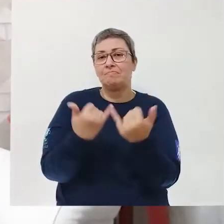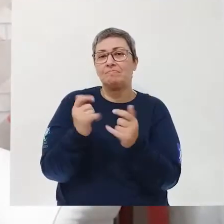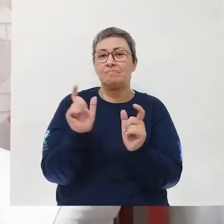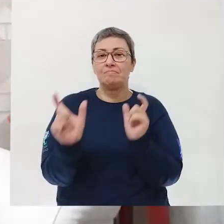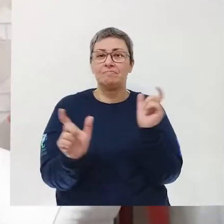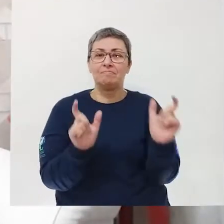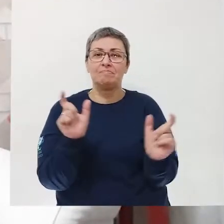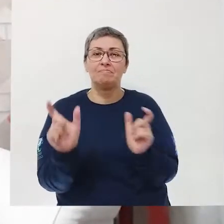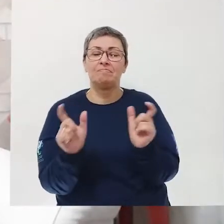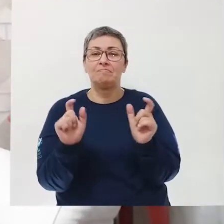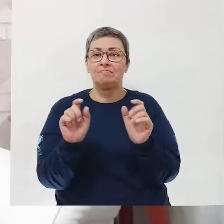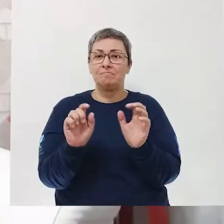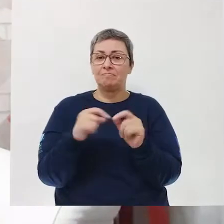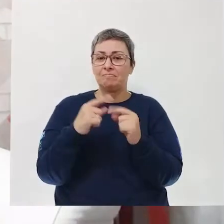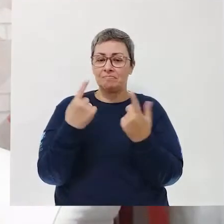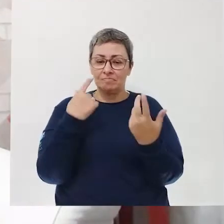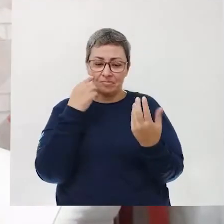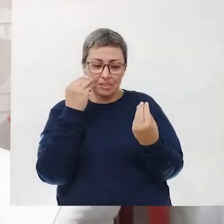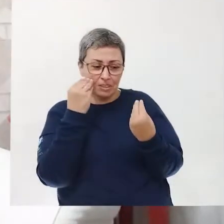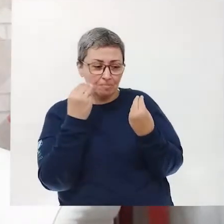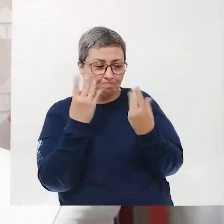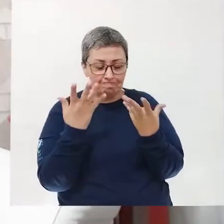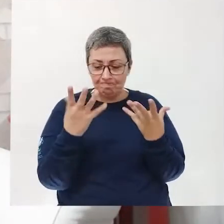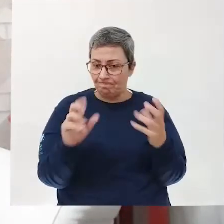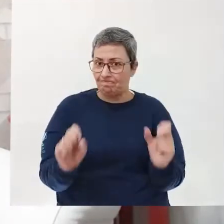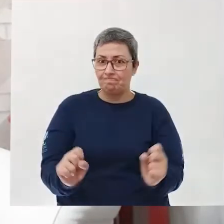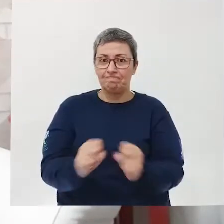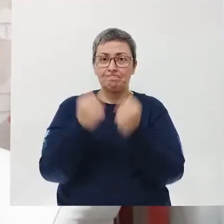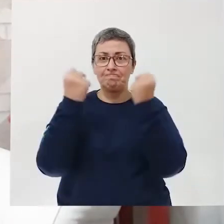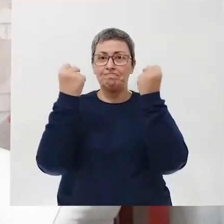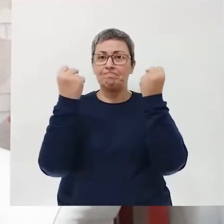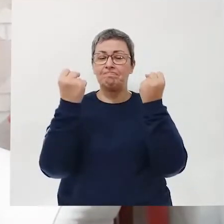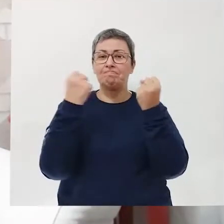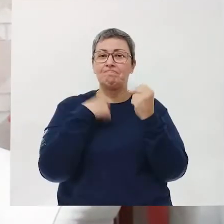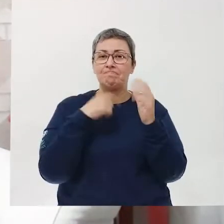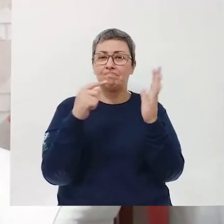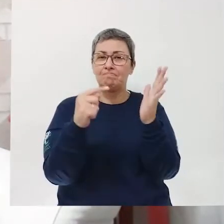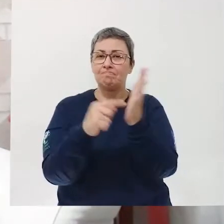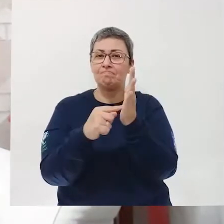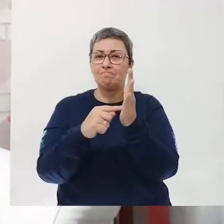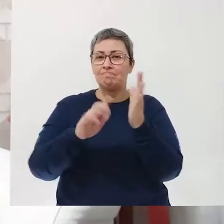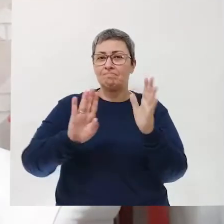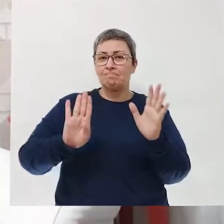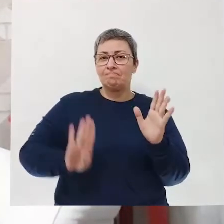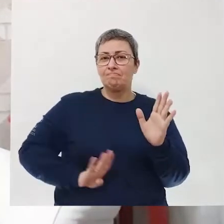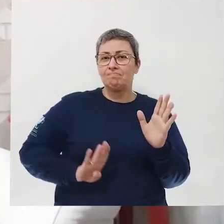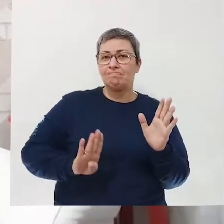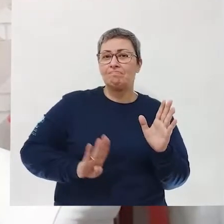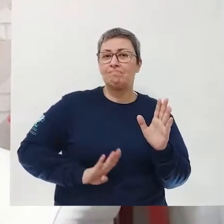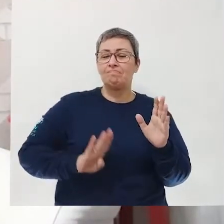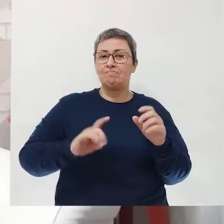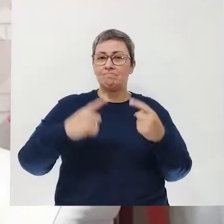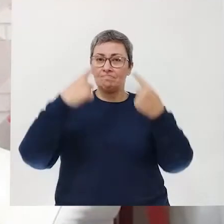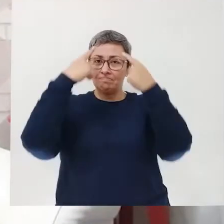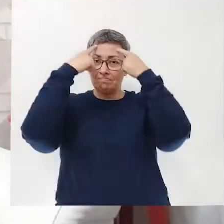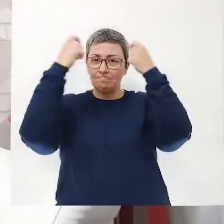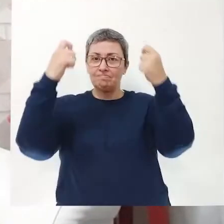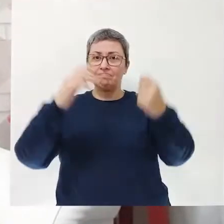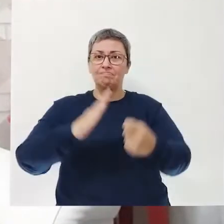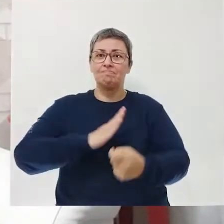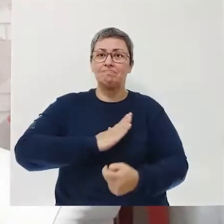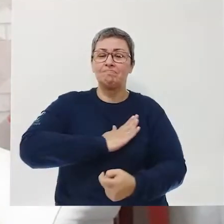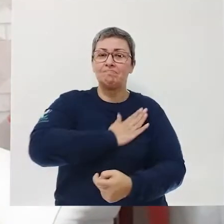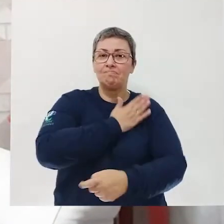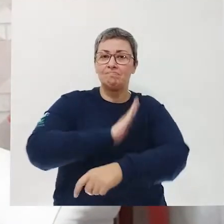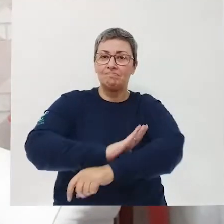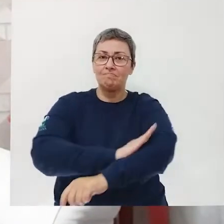com as palavras, quebra as expectativas do leitor e, por meio da denúncia da fome e da violência, do racismo e